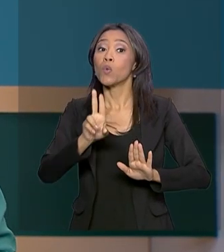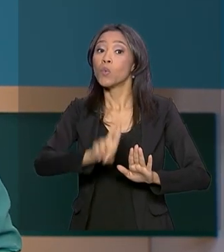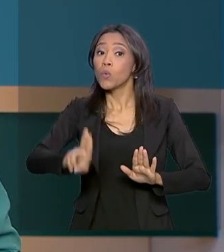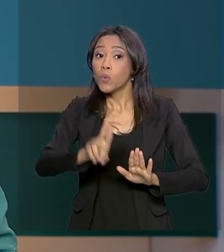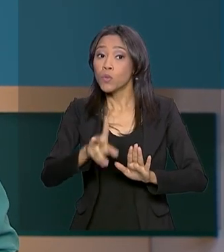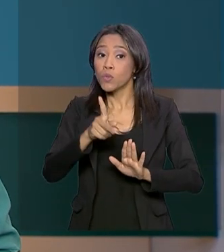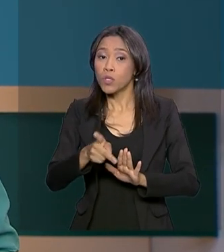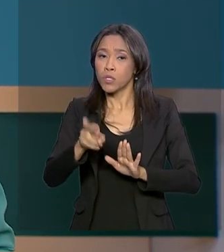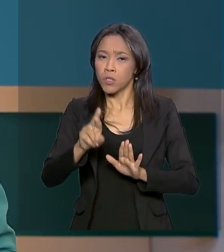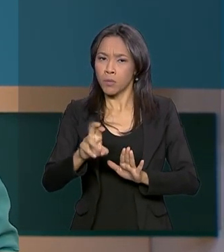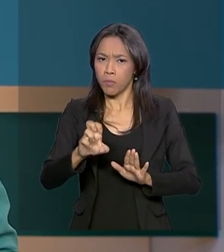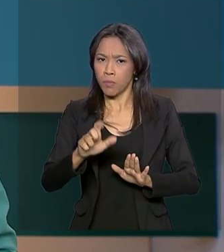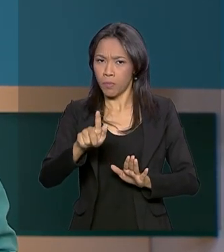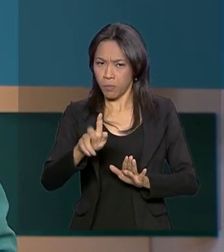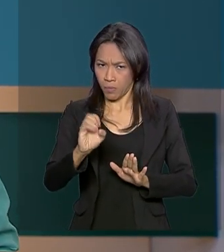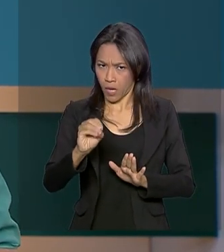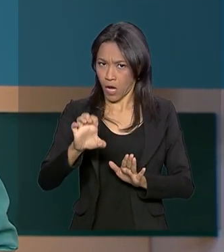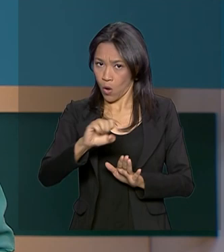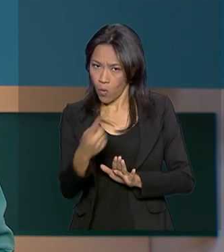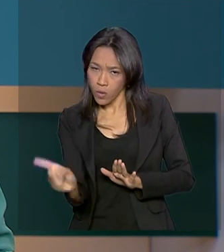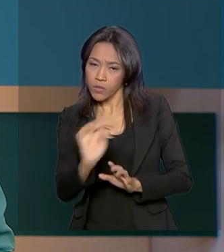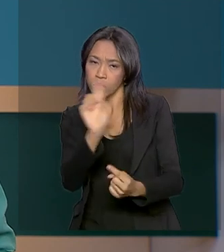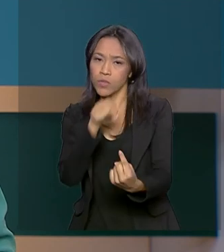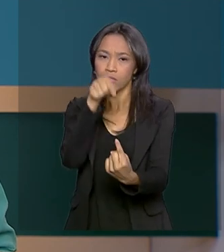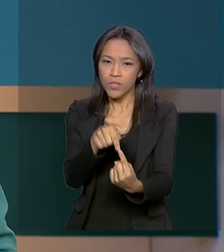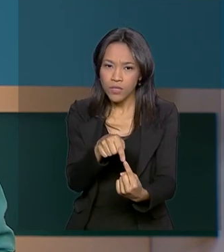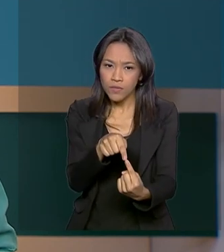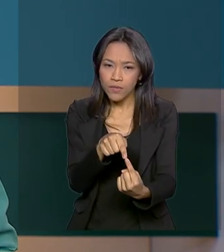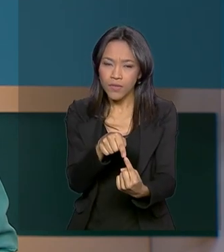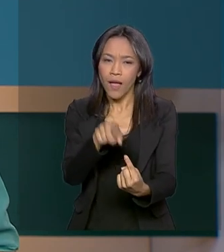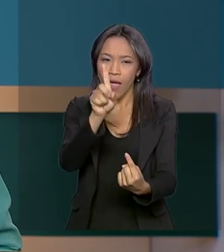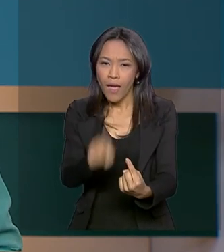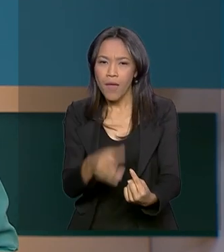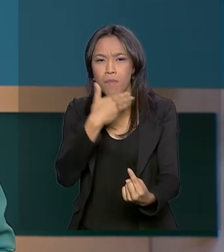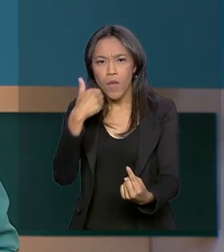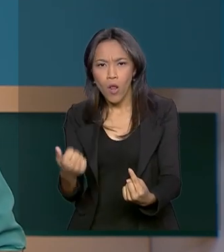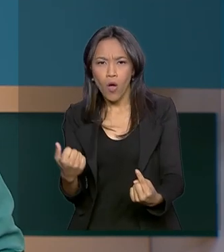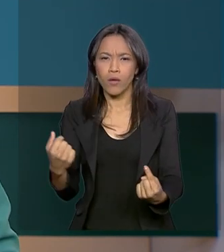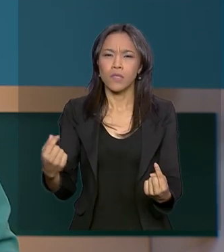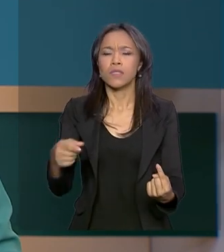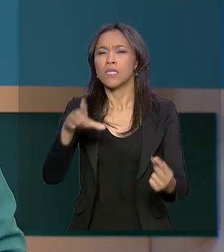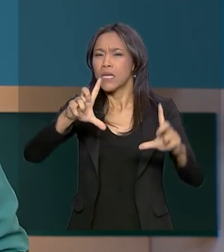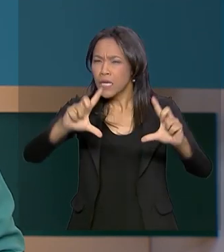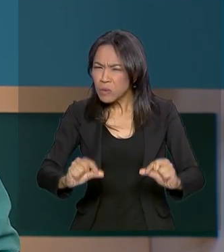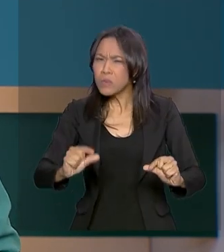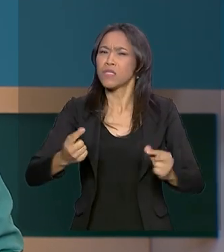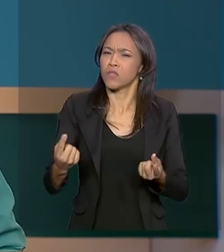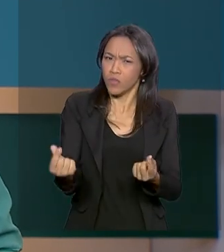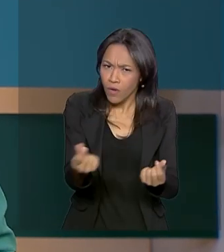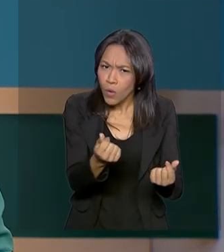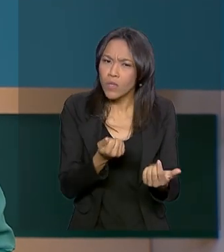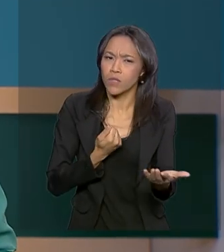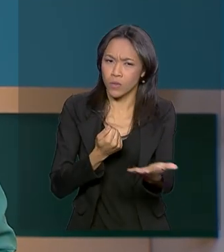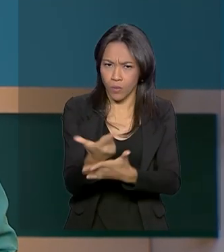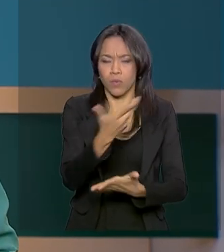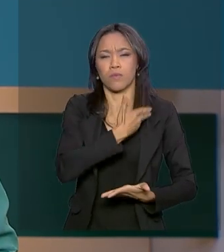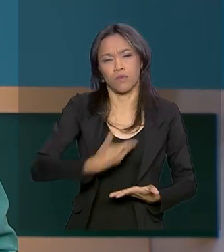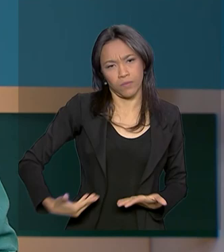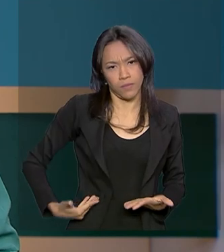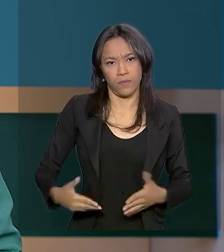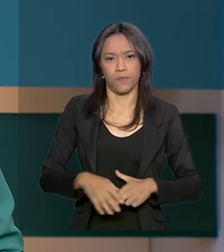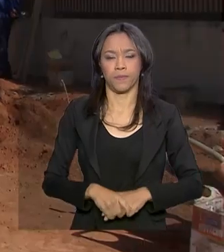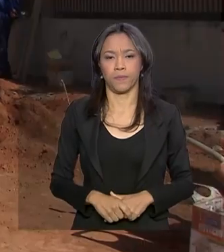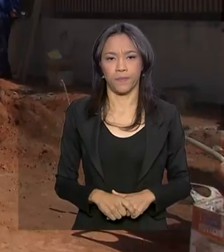no âmbito federal. A medida visa maior competição e redução dos preços nas compras governamentais.